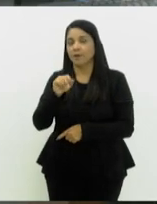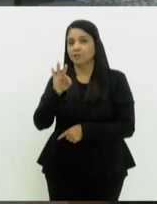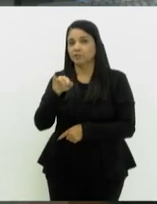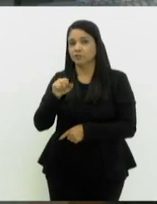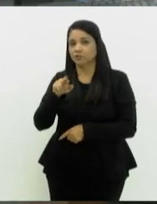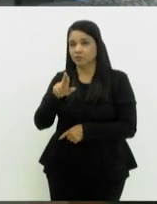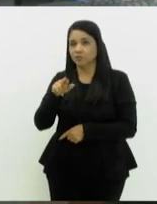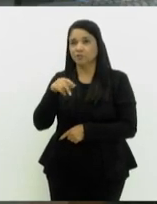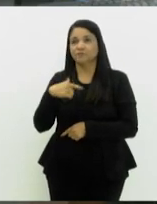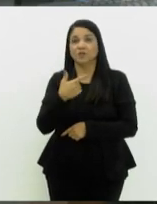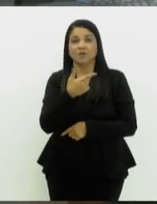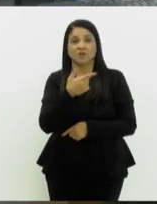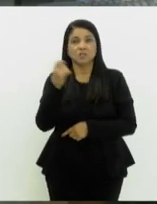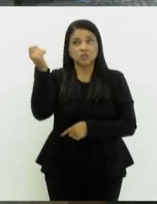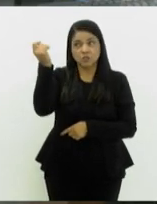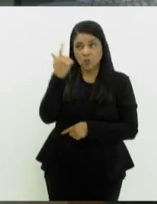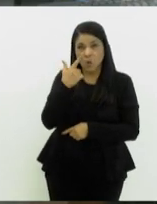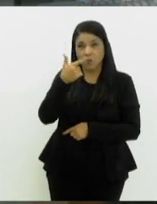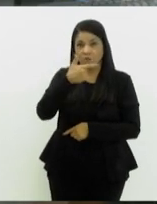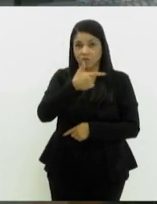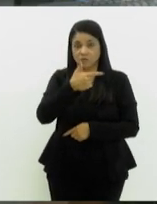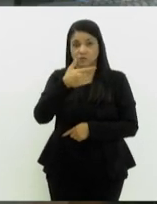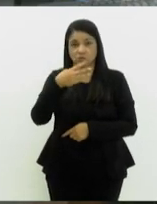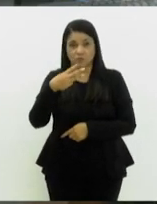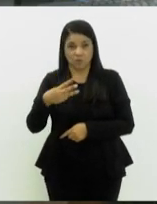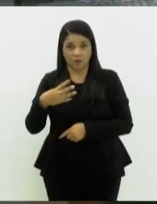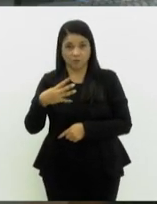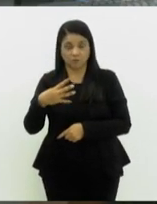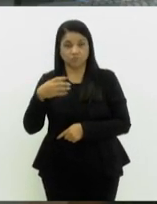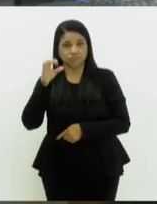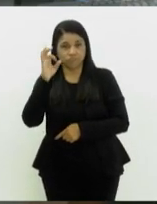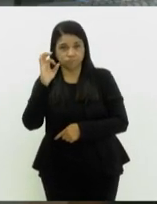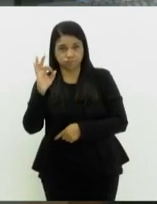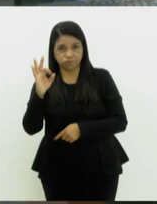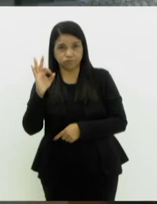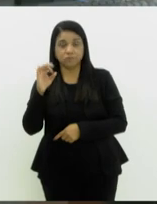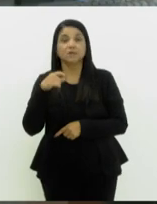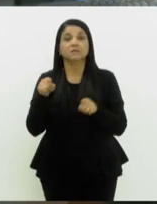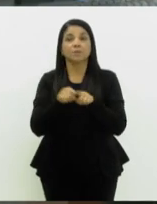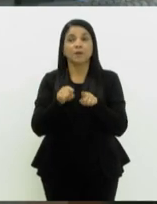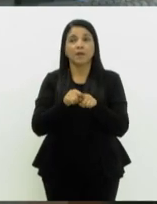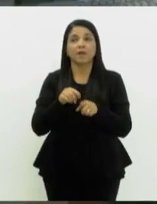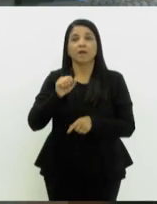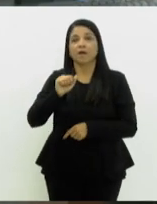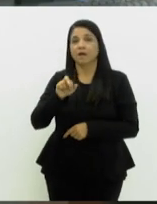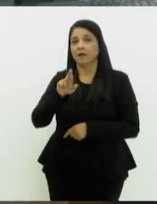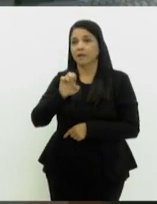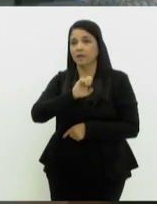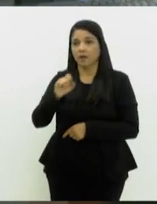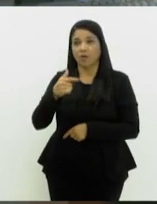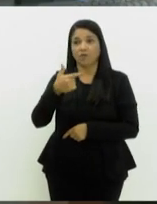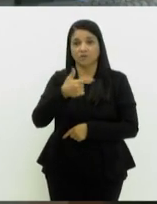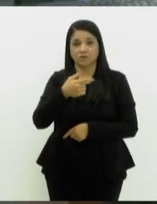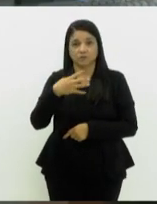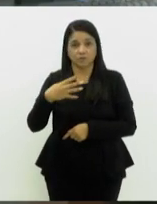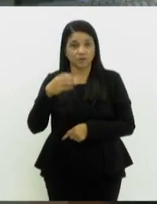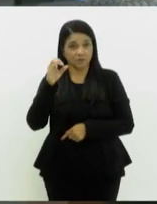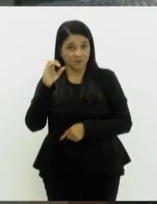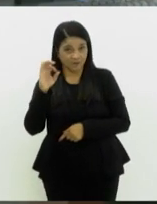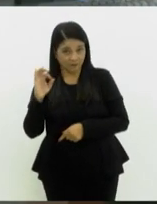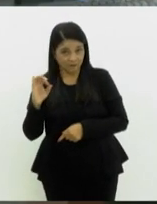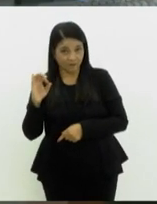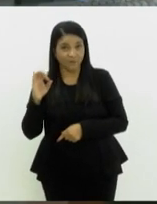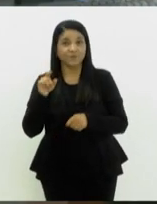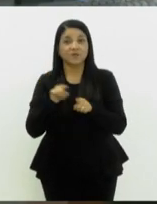sol, 24 graus nesse momento, céu limpo. Areal, sol também com 24 graus, céu limpo. Nova Friburgo,